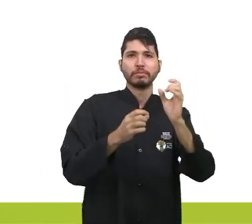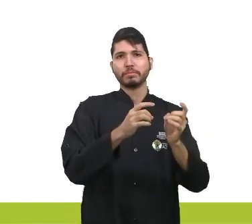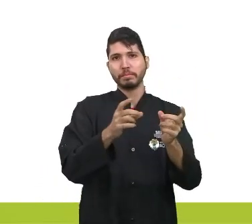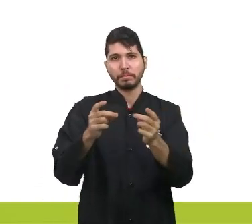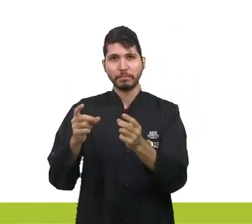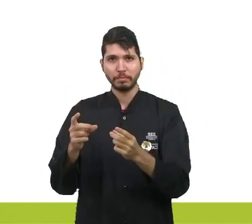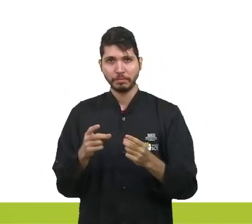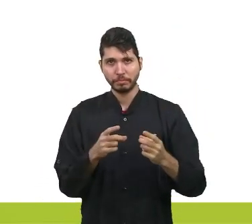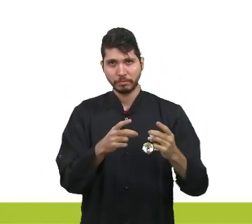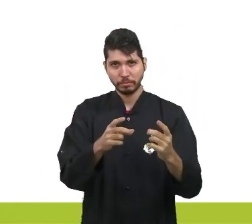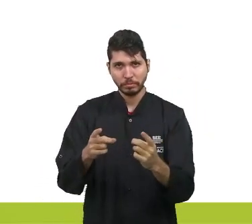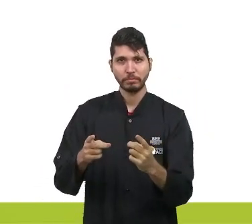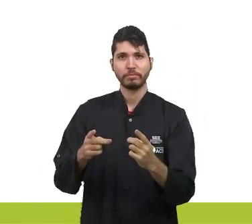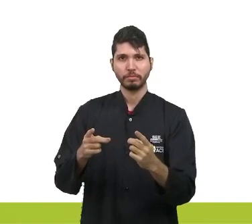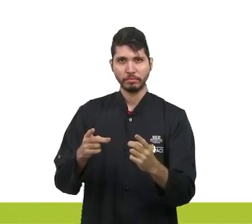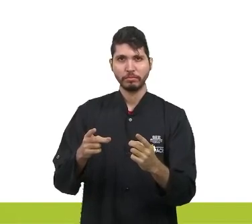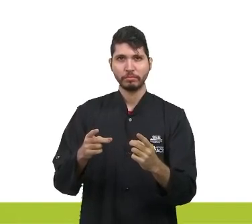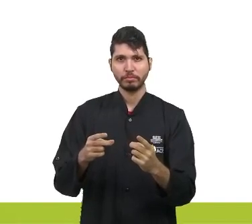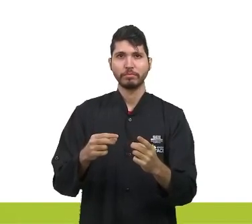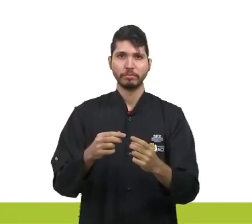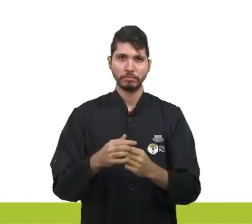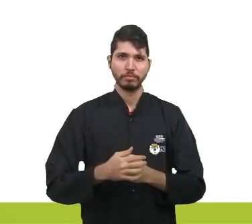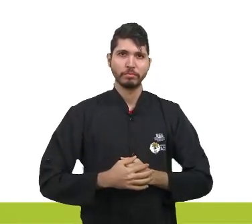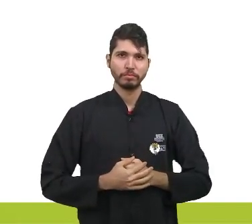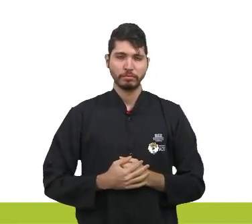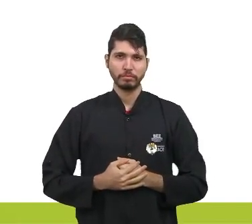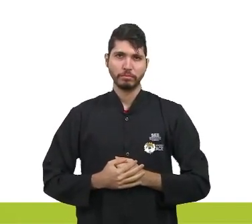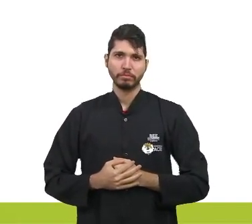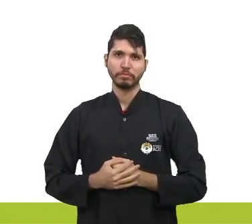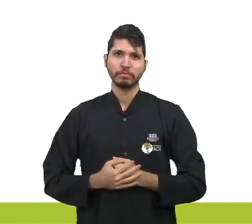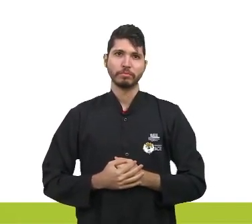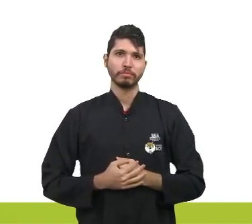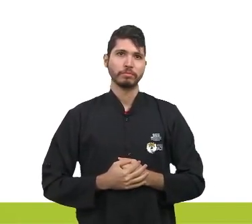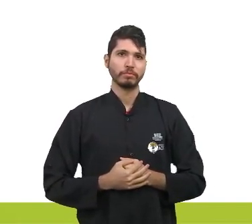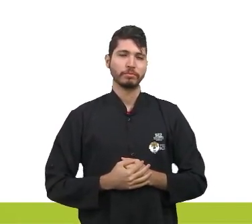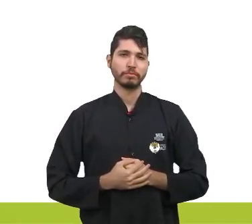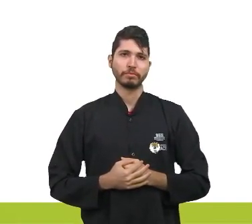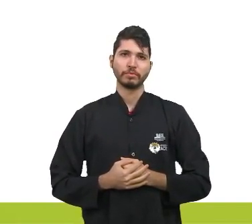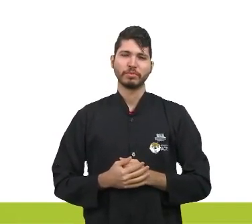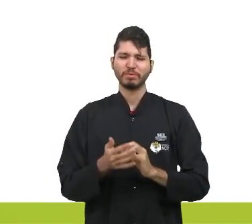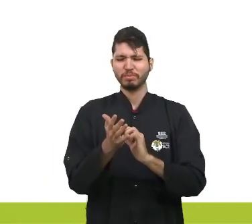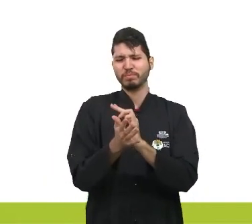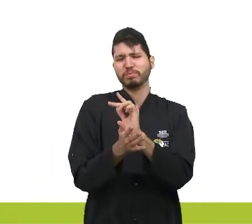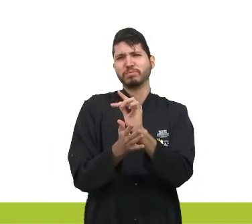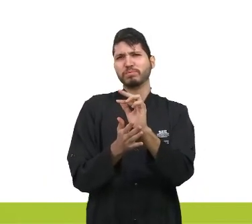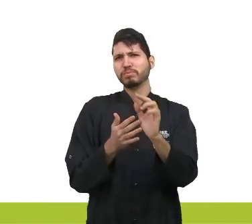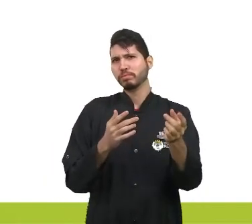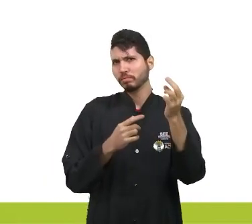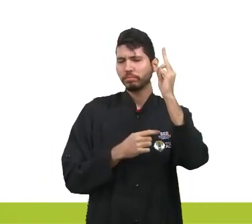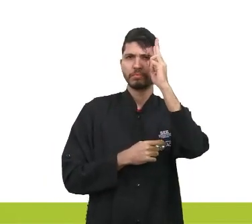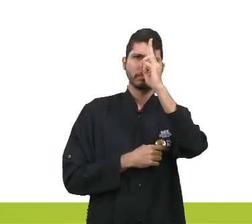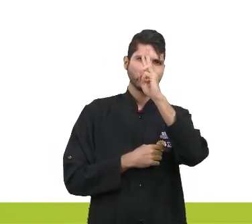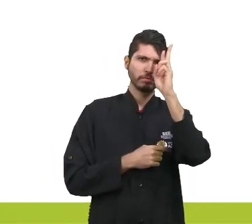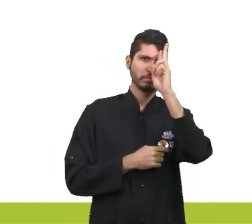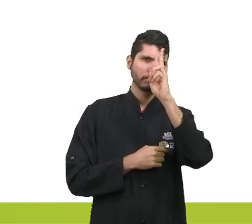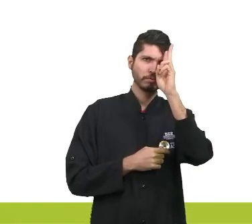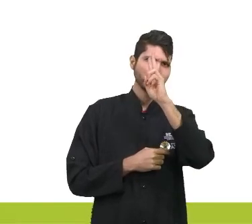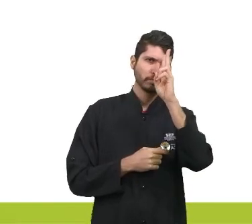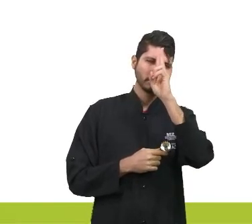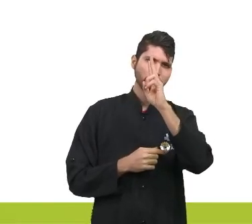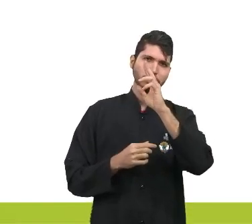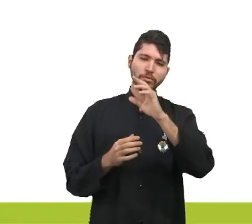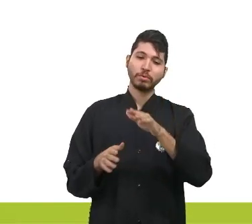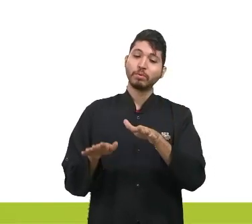postal repleta de mensagens. Múltiplas histórias escritas atravessavam o oceano